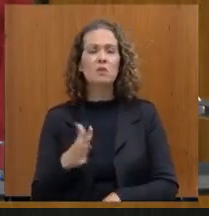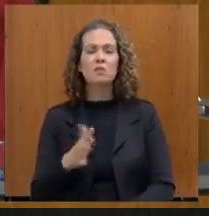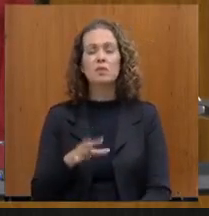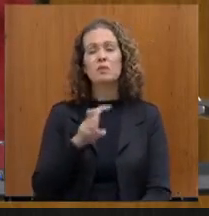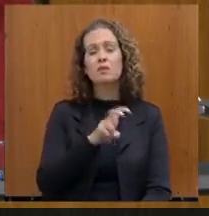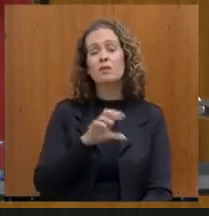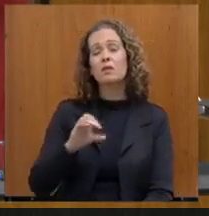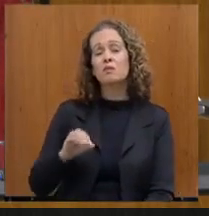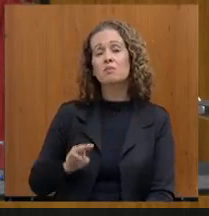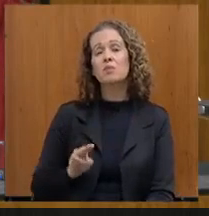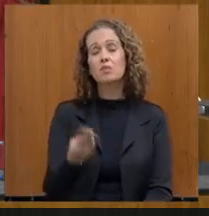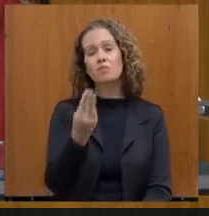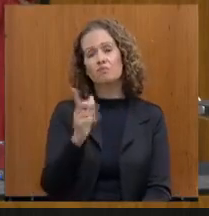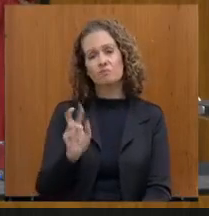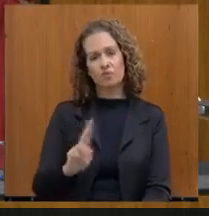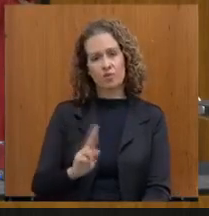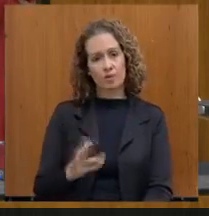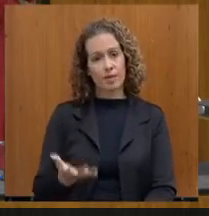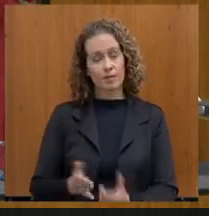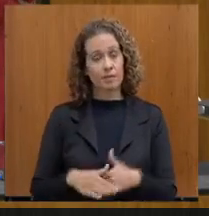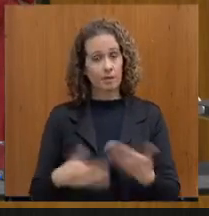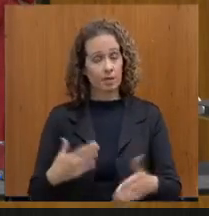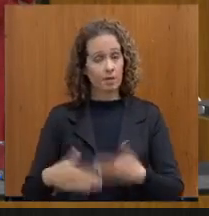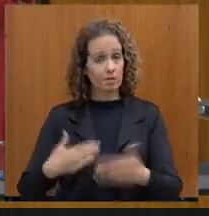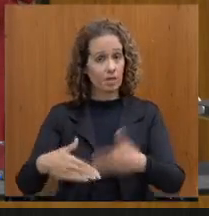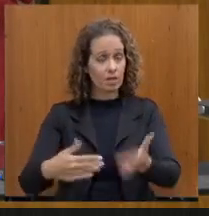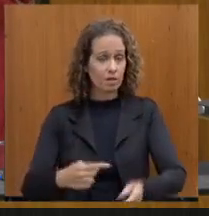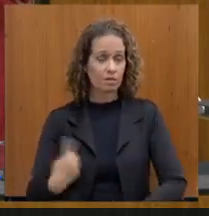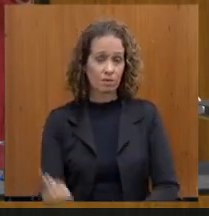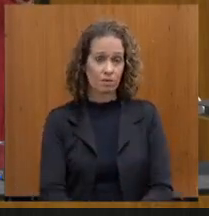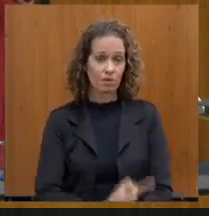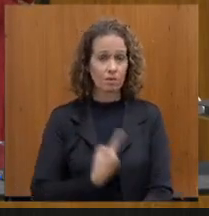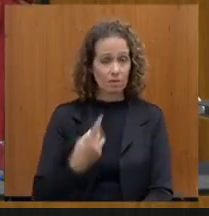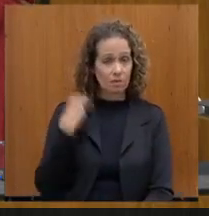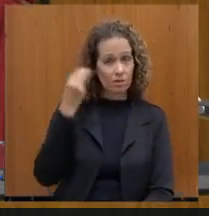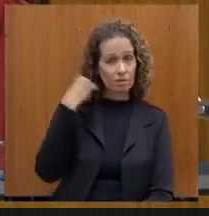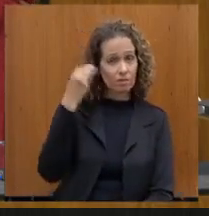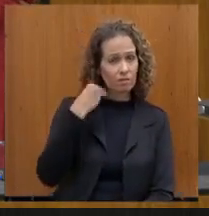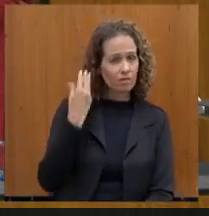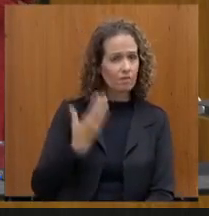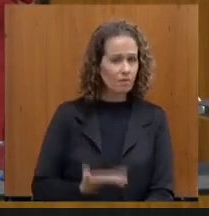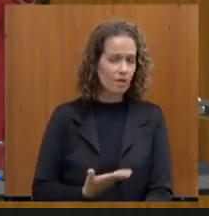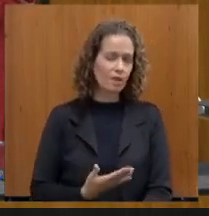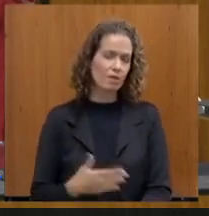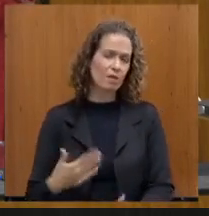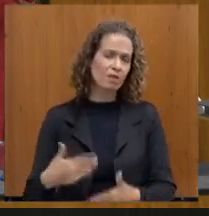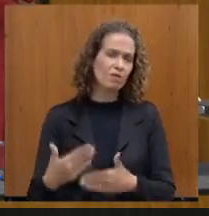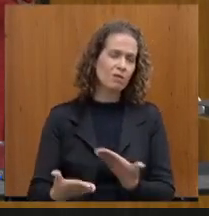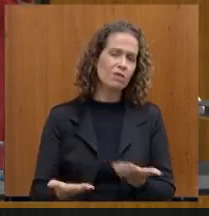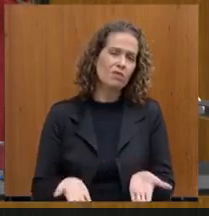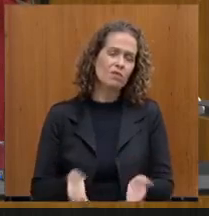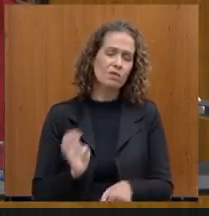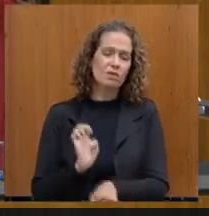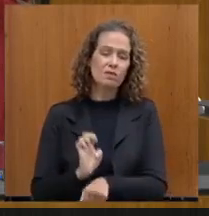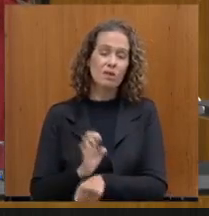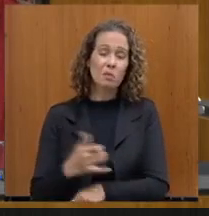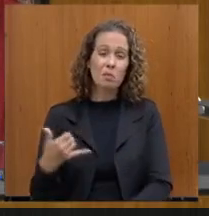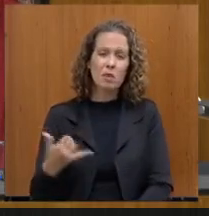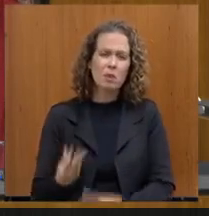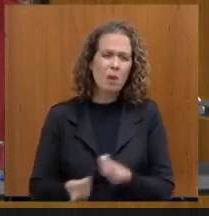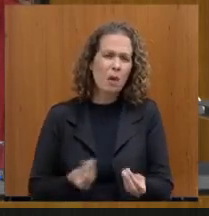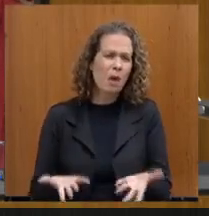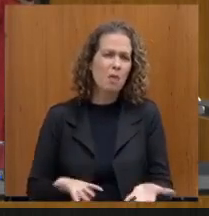Então, esse processo que nós estamos vivendo, nós estamos diante de um estado mínimo para a população,